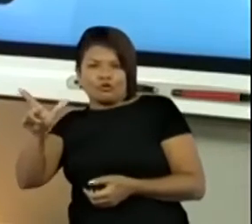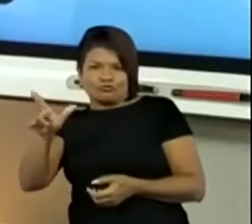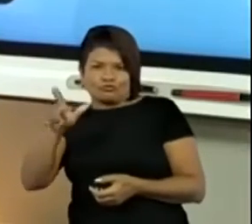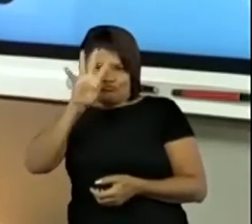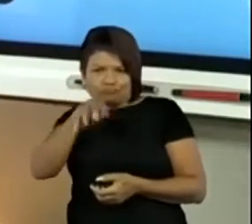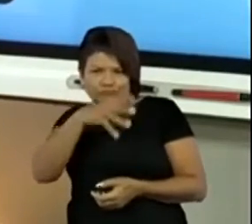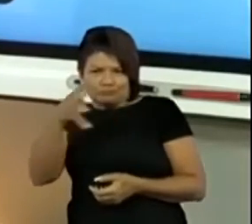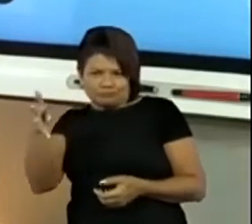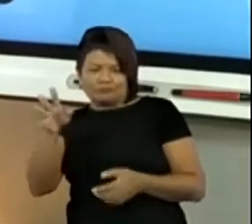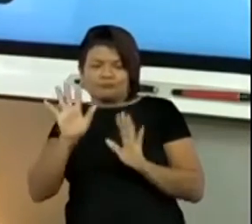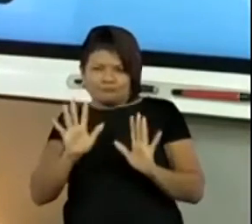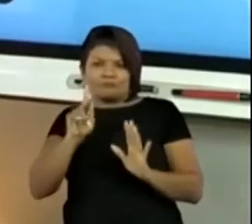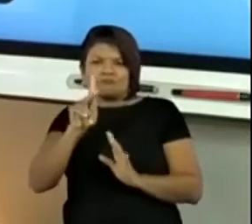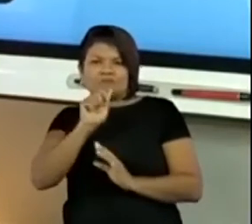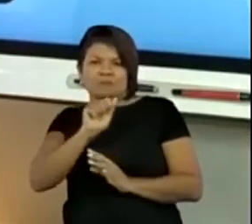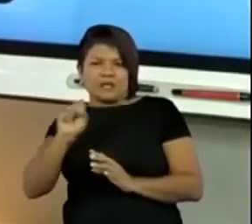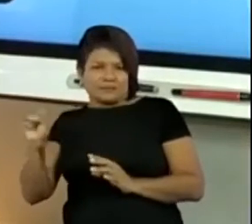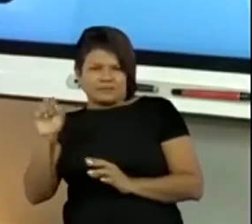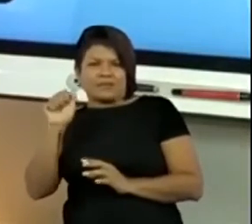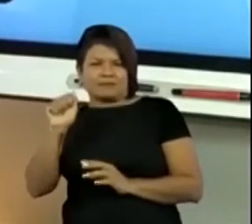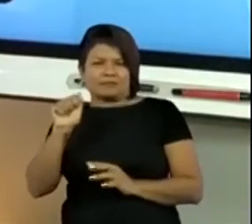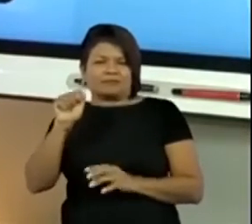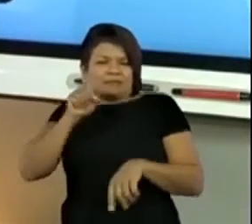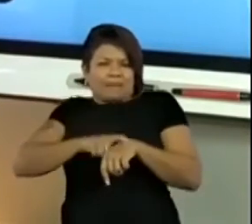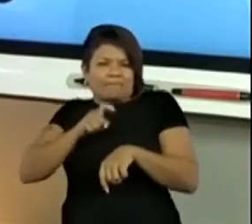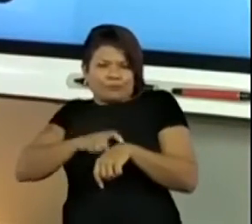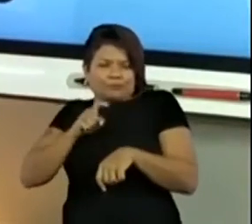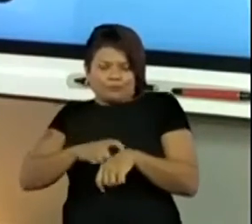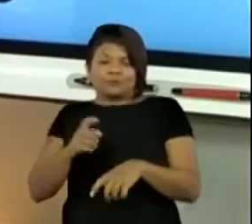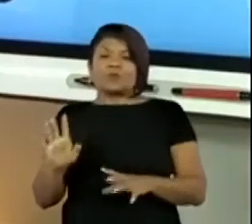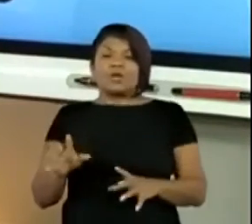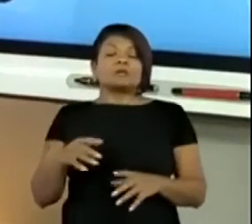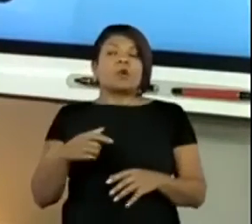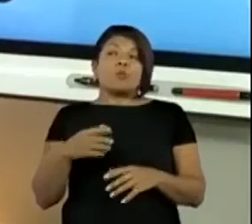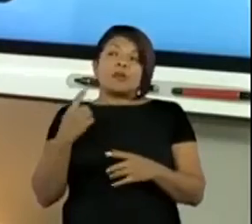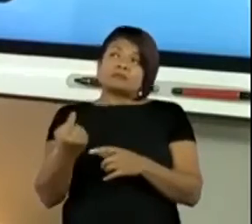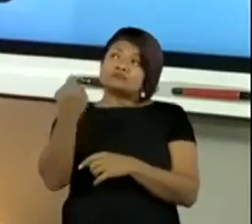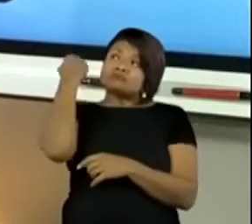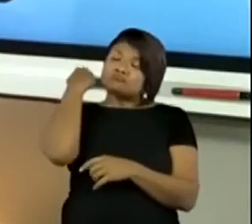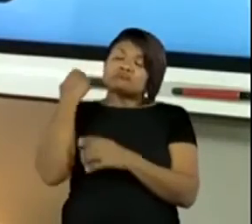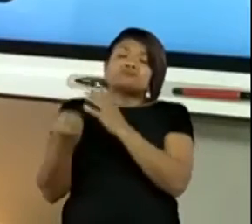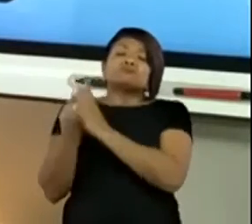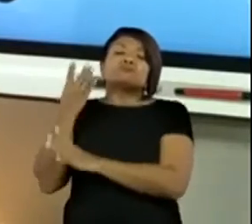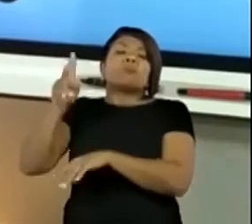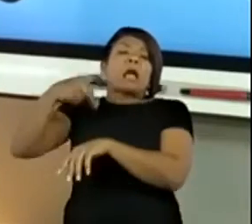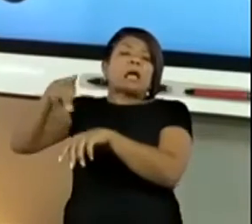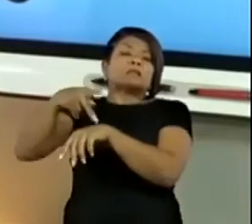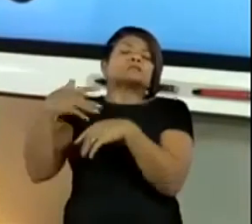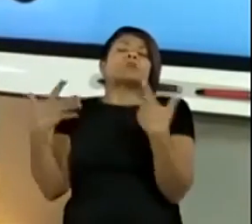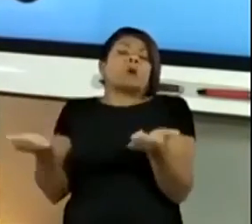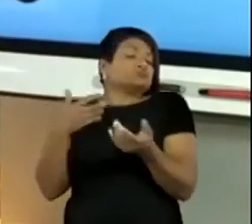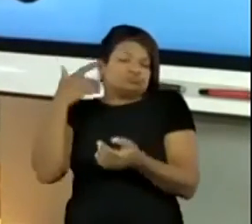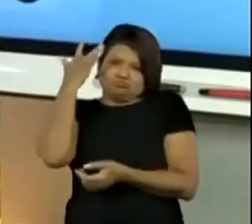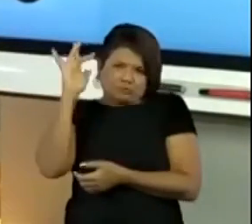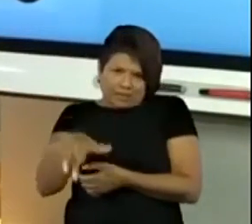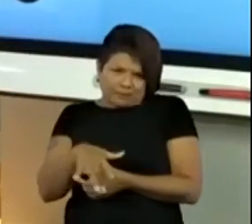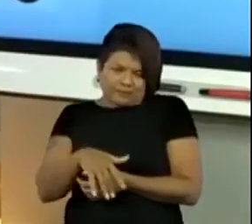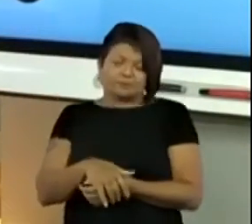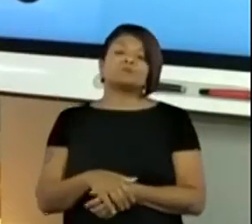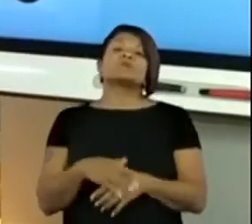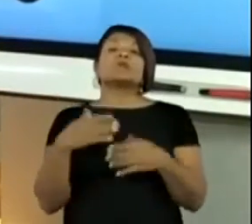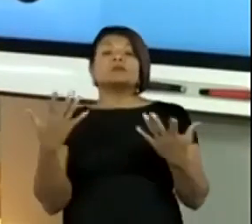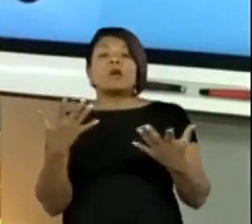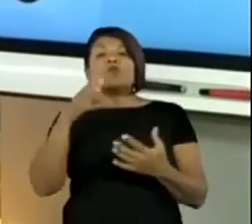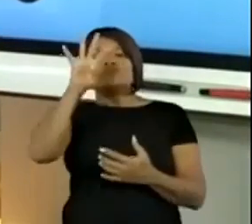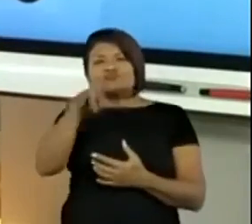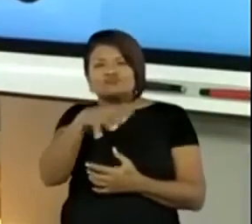todos conhecem suas origens. Ninguém sabe de onde veio o jogo da velha, né? Então, o que eles falam? Que o